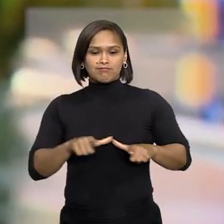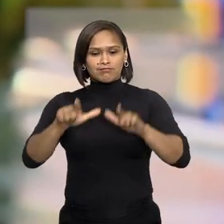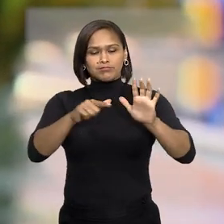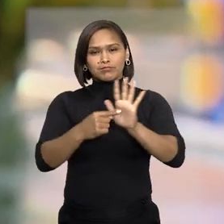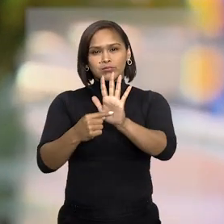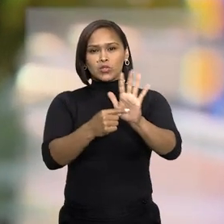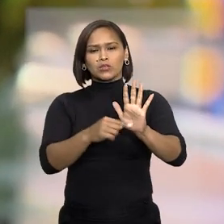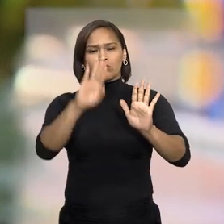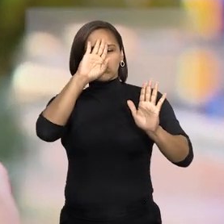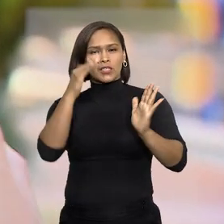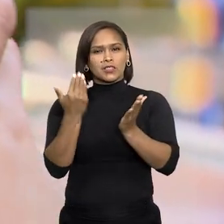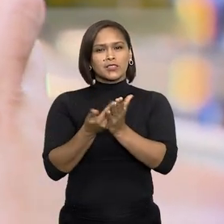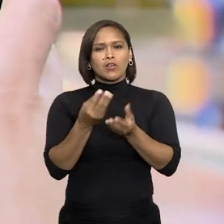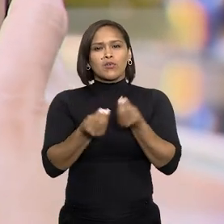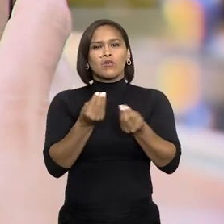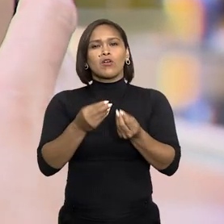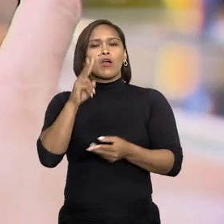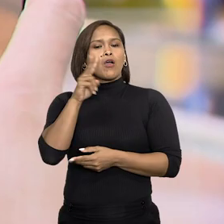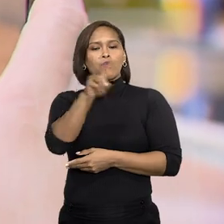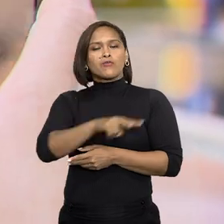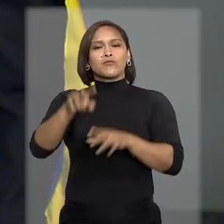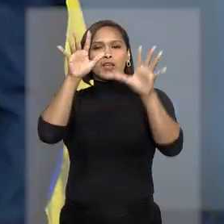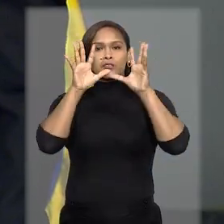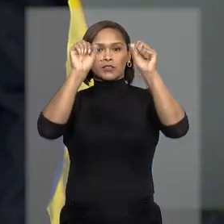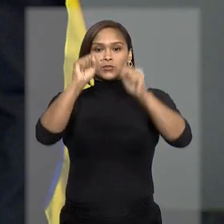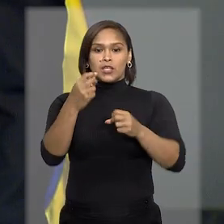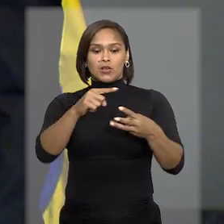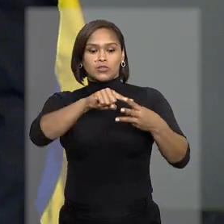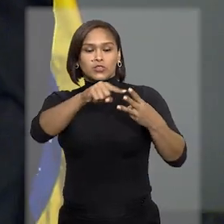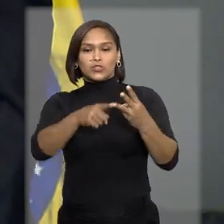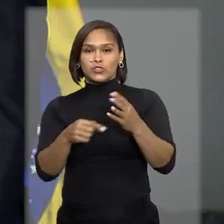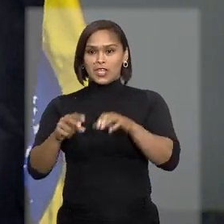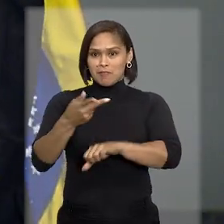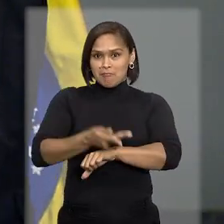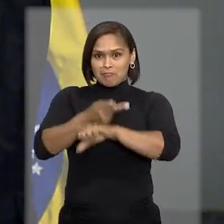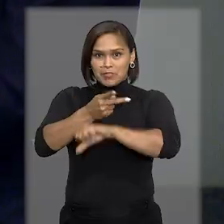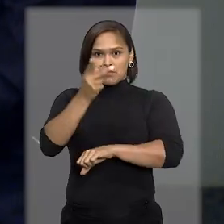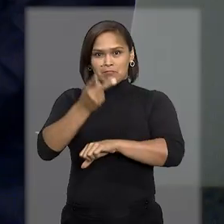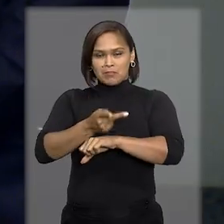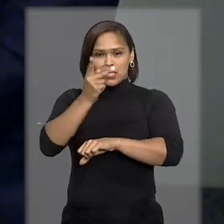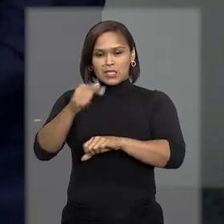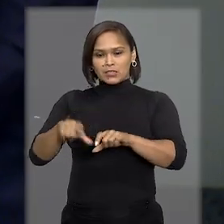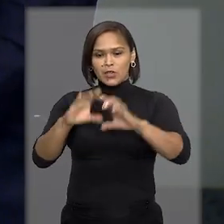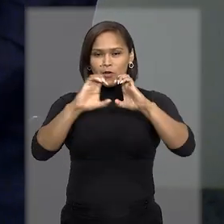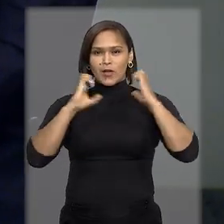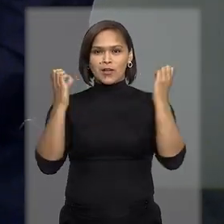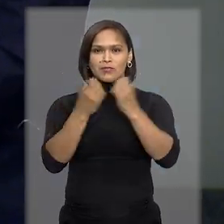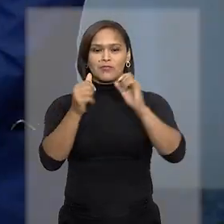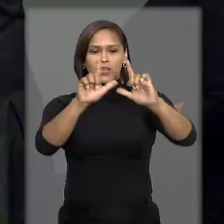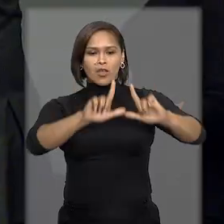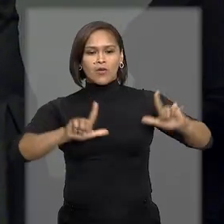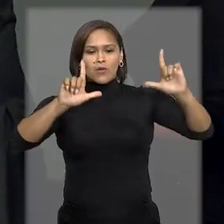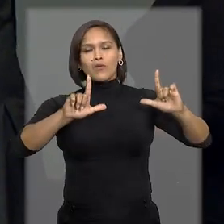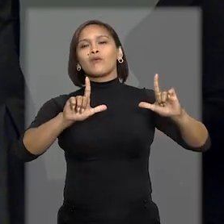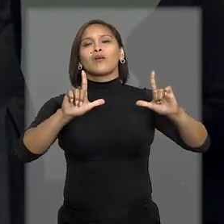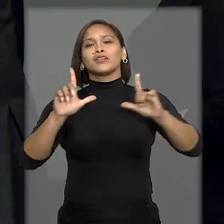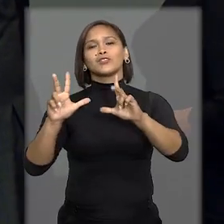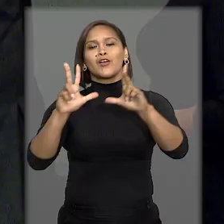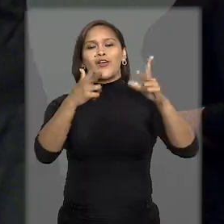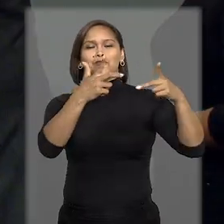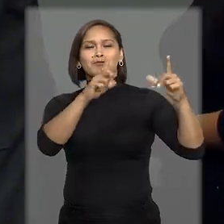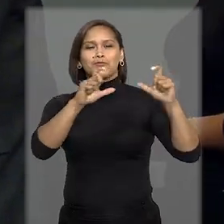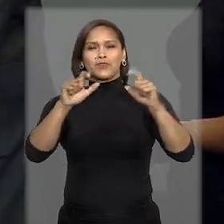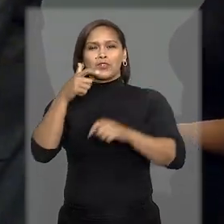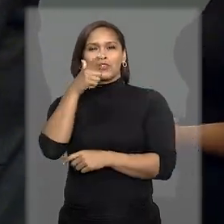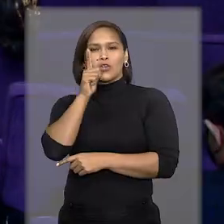mostrar suas perspectivas de como enxergam o tribunal. E os três primeiros colocados receberam no evento um quadro com as fotografias